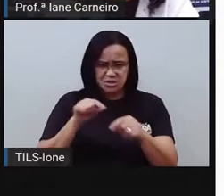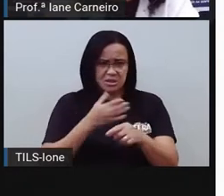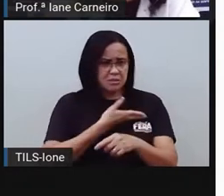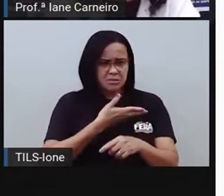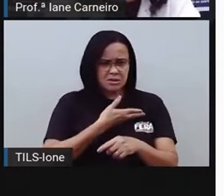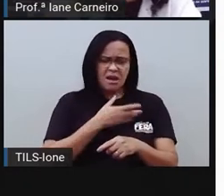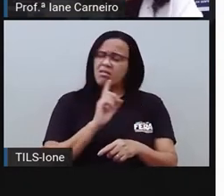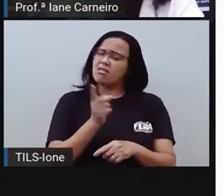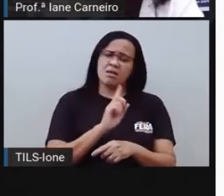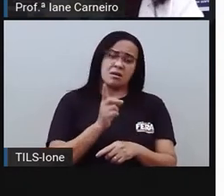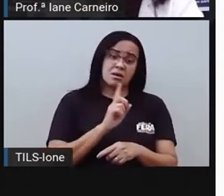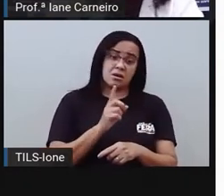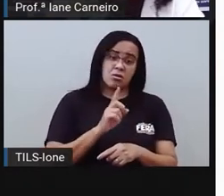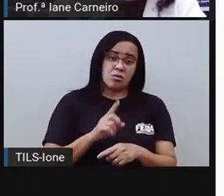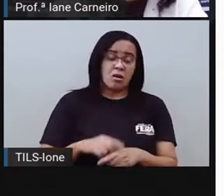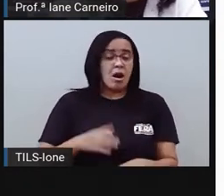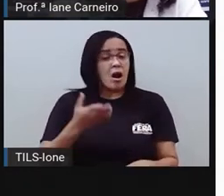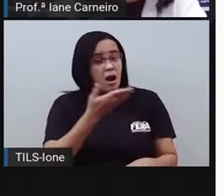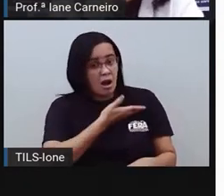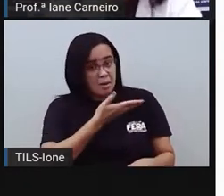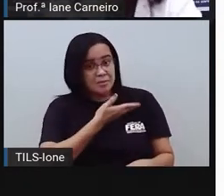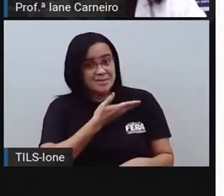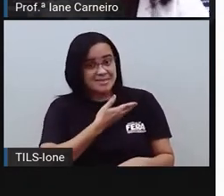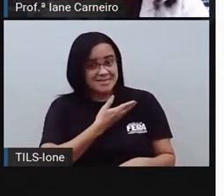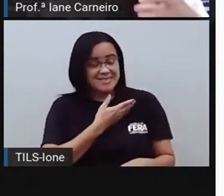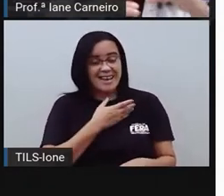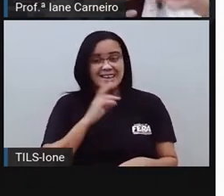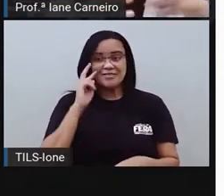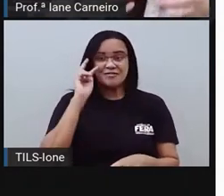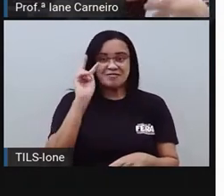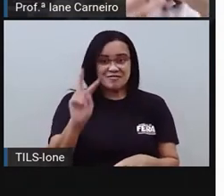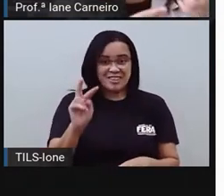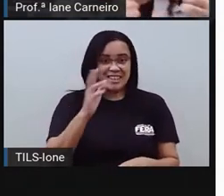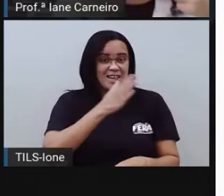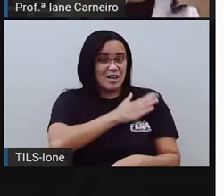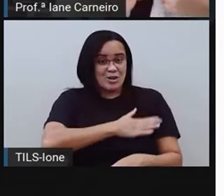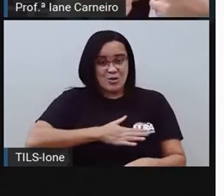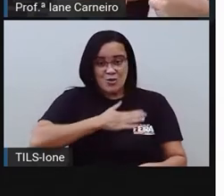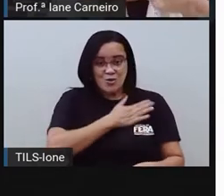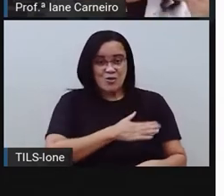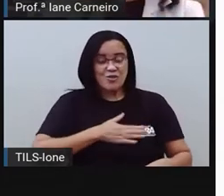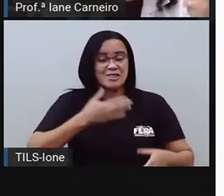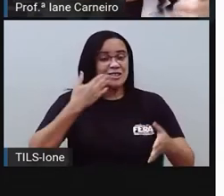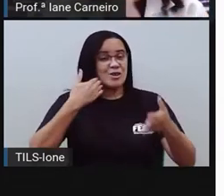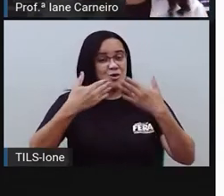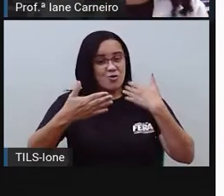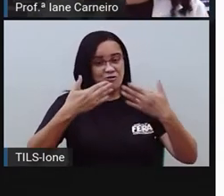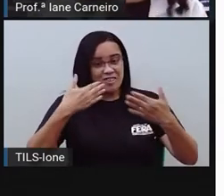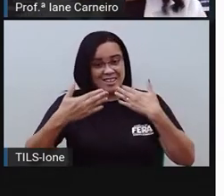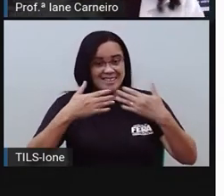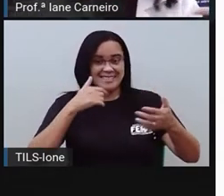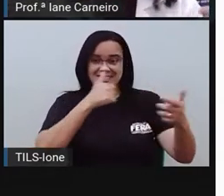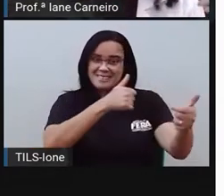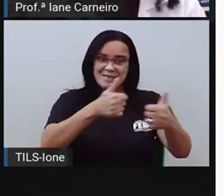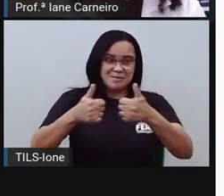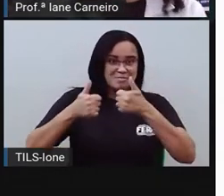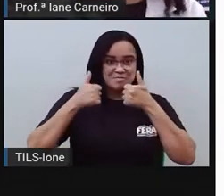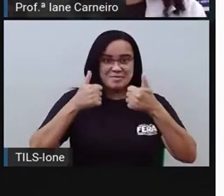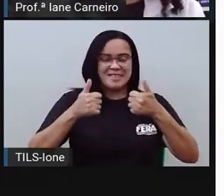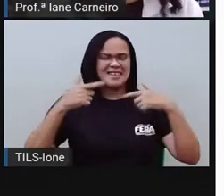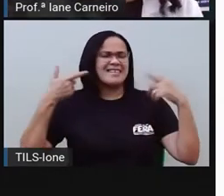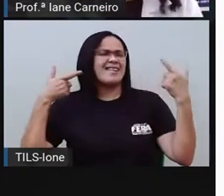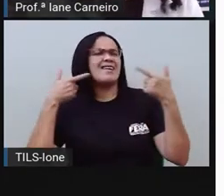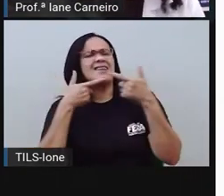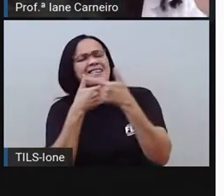amizade com a pessoa pelo que a pessoa é. Porque a gente gosta... A gente conversa... Nossa conversa é legal, né? A gente ri